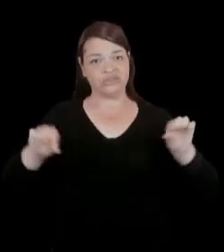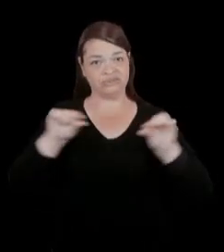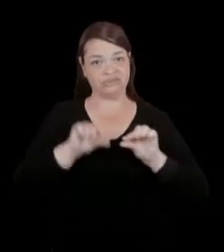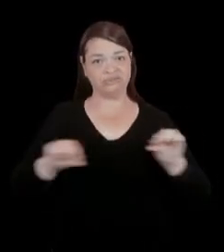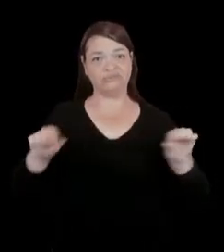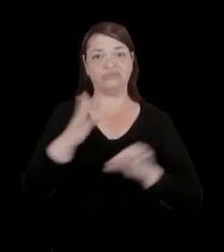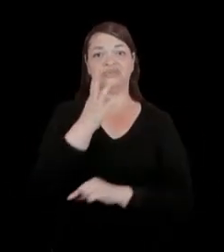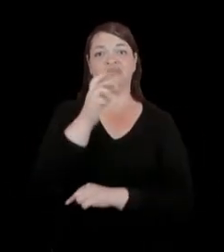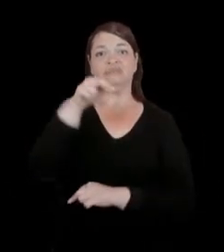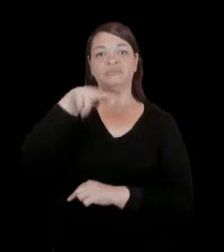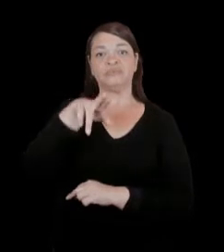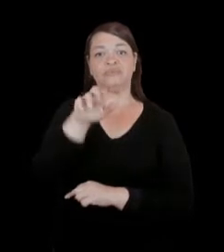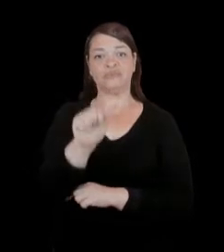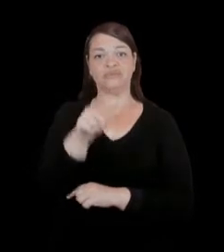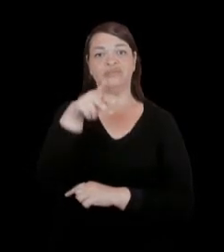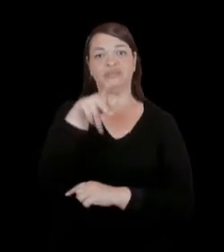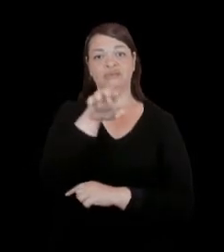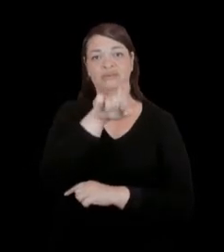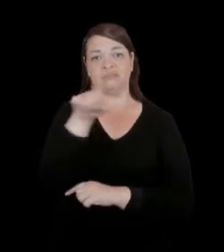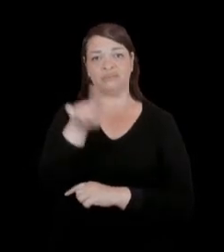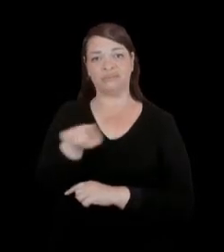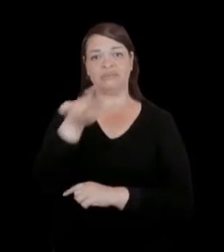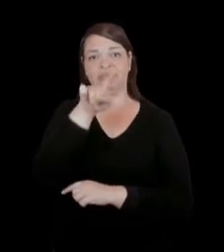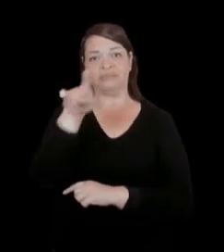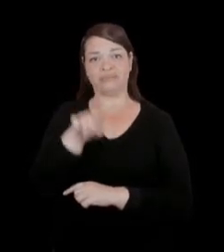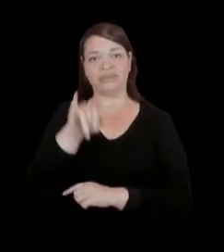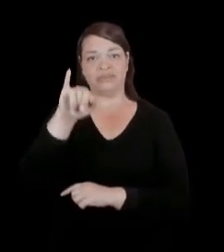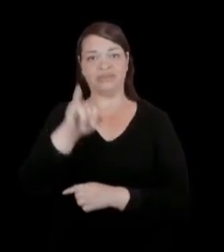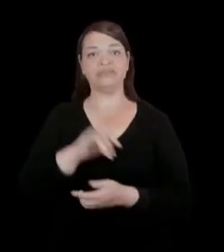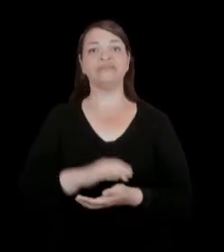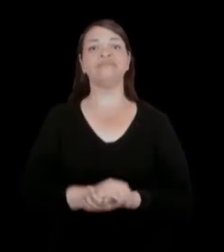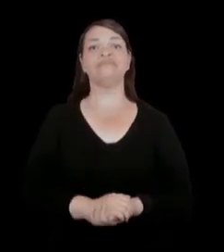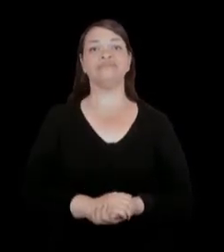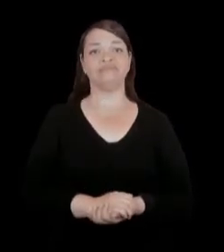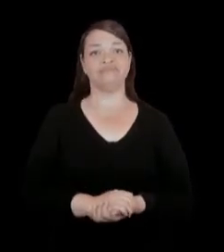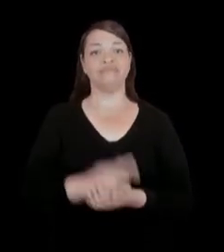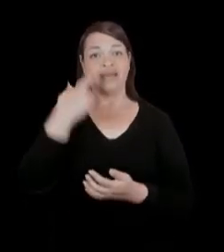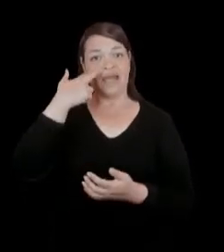Reverber Produtora. Técnico de som, Renato Mugeico.